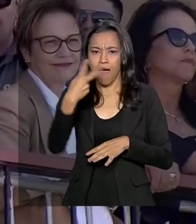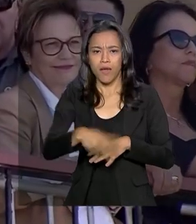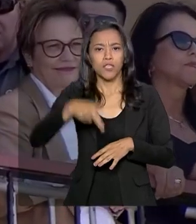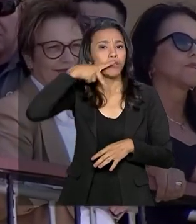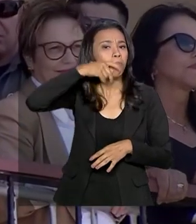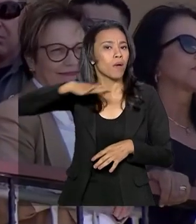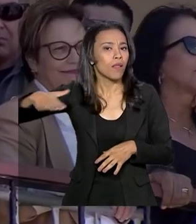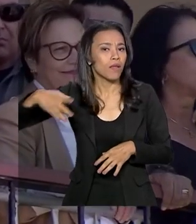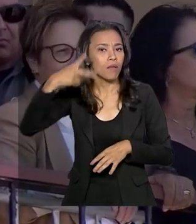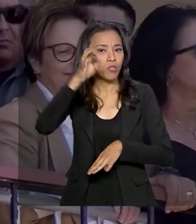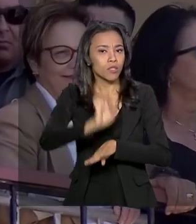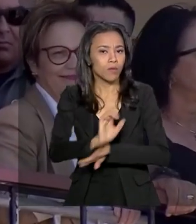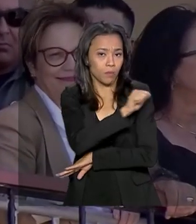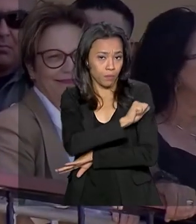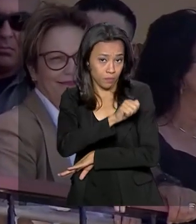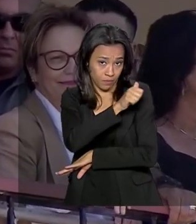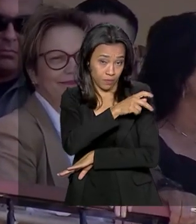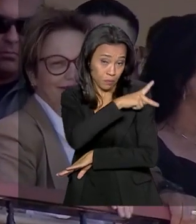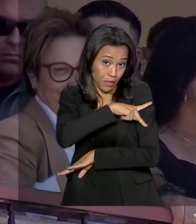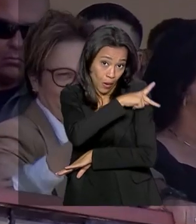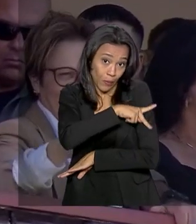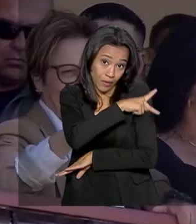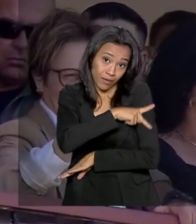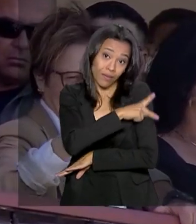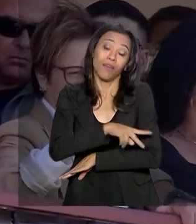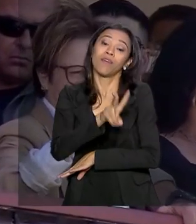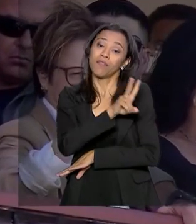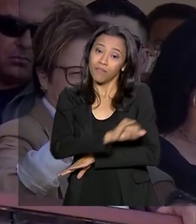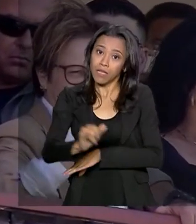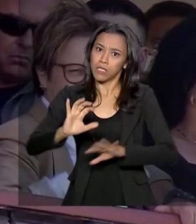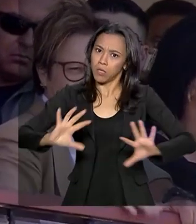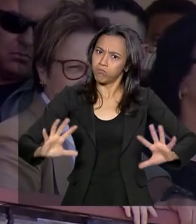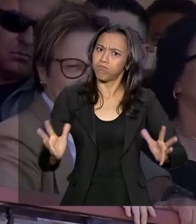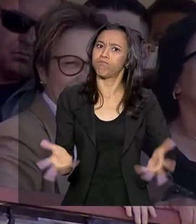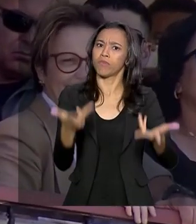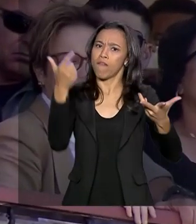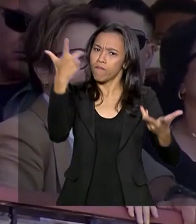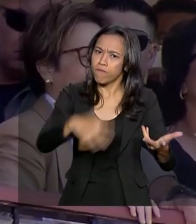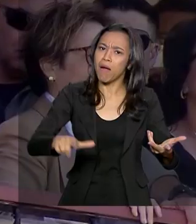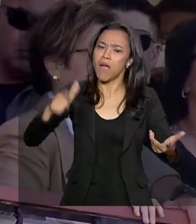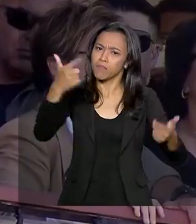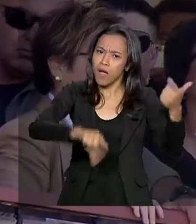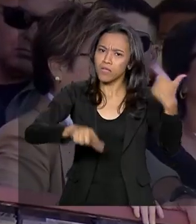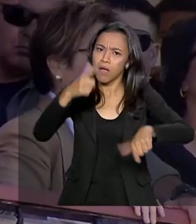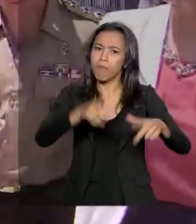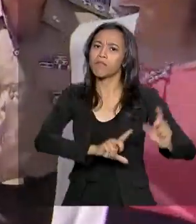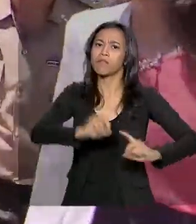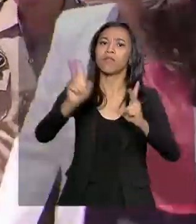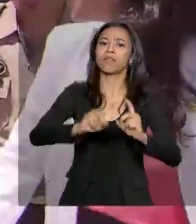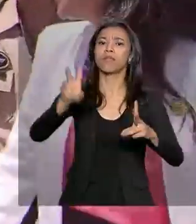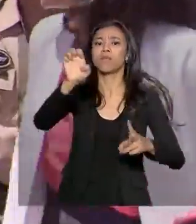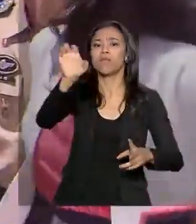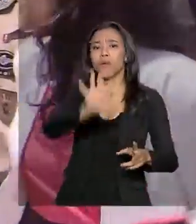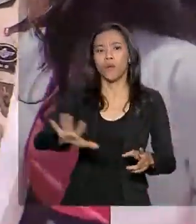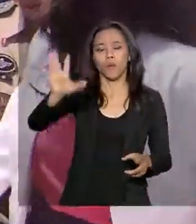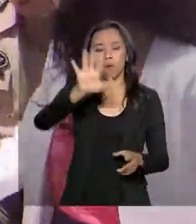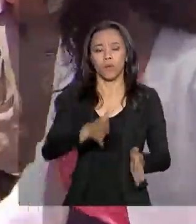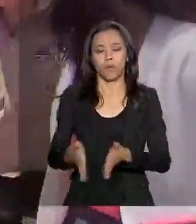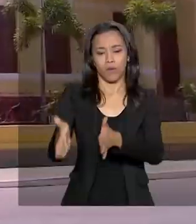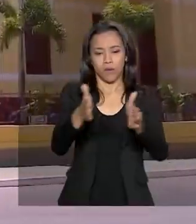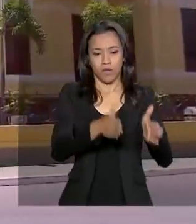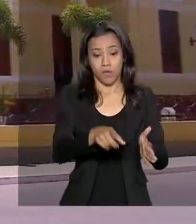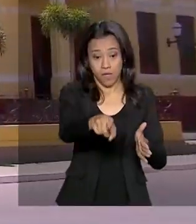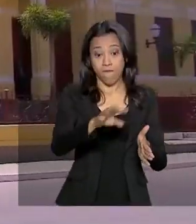será pungente. Vamos, a exemplo de petrolina, exportar mais ainda para a Europa. O presidente também